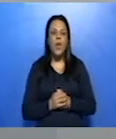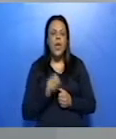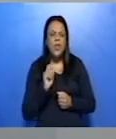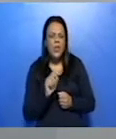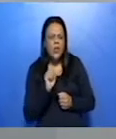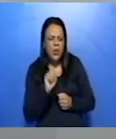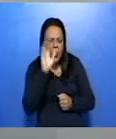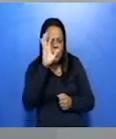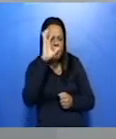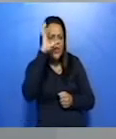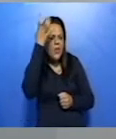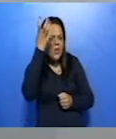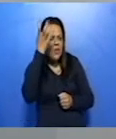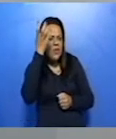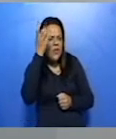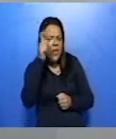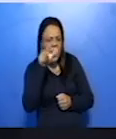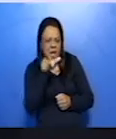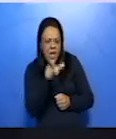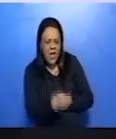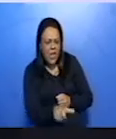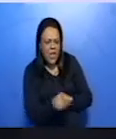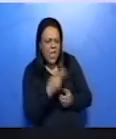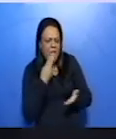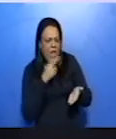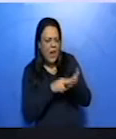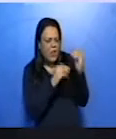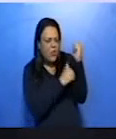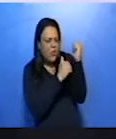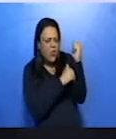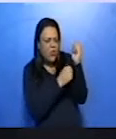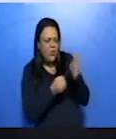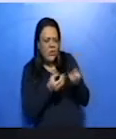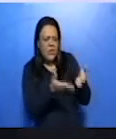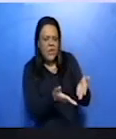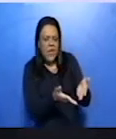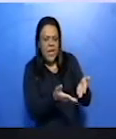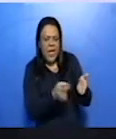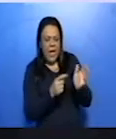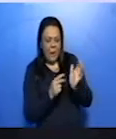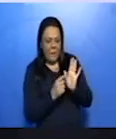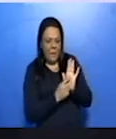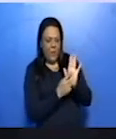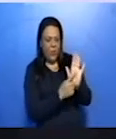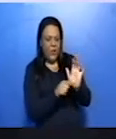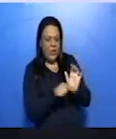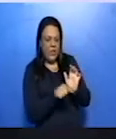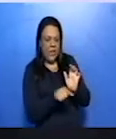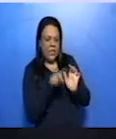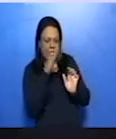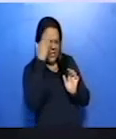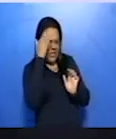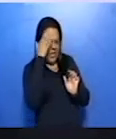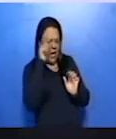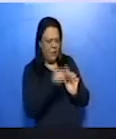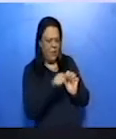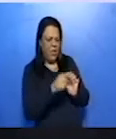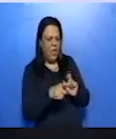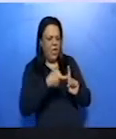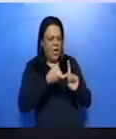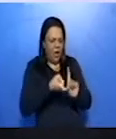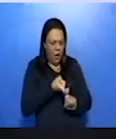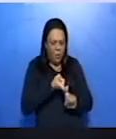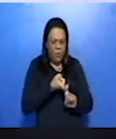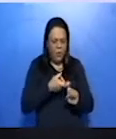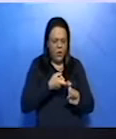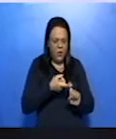quando Camilo recebe as cartas anônimas de alguém que revela ter conhecimento da relação extraconjugal. Lembra que nós comentamos?